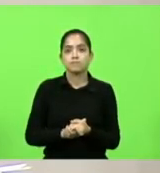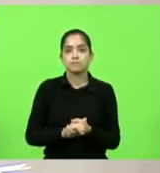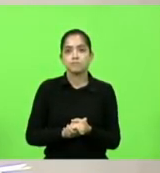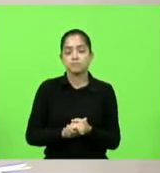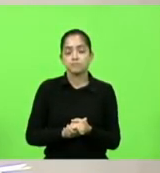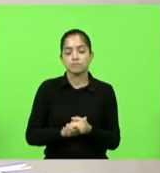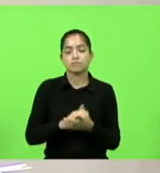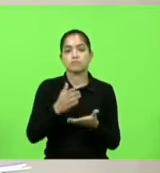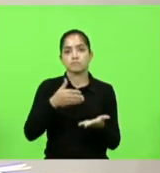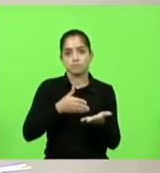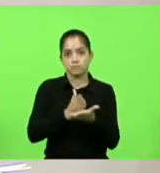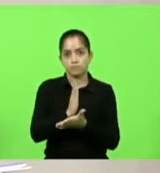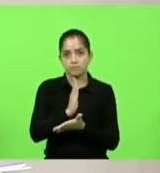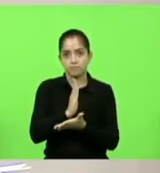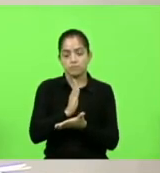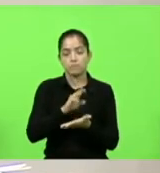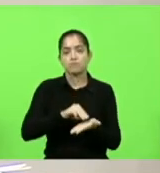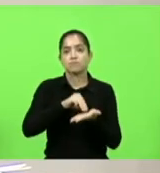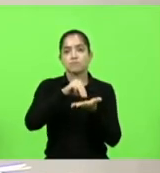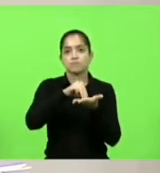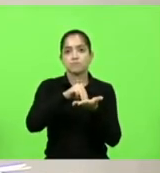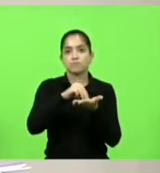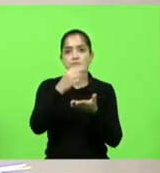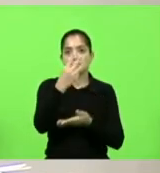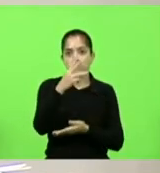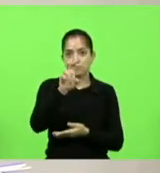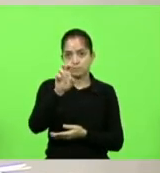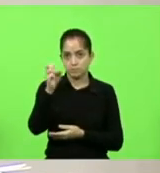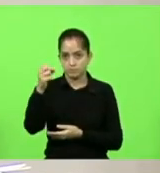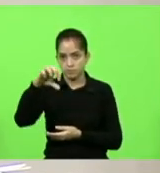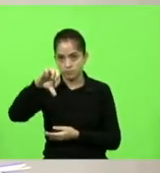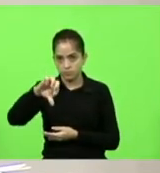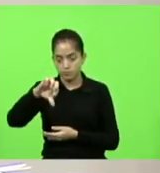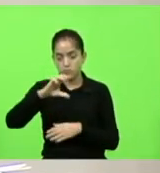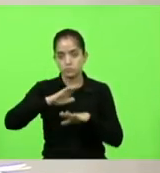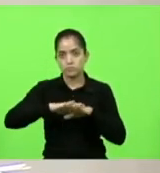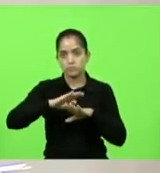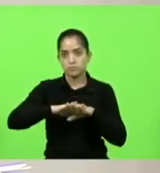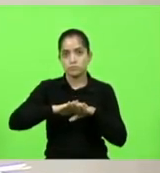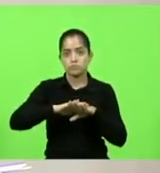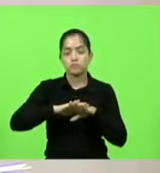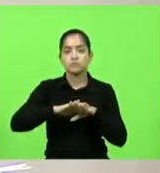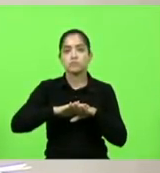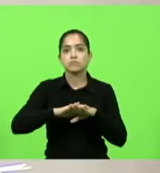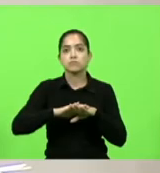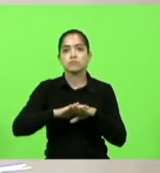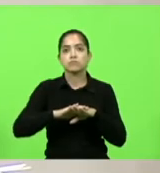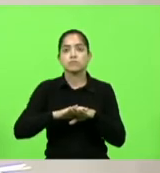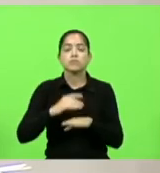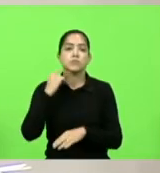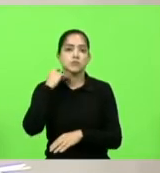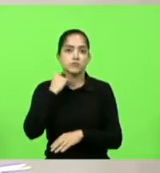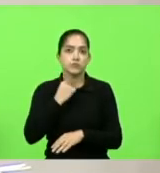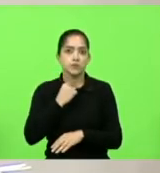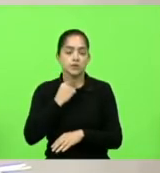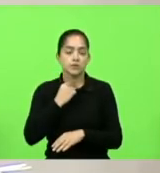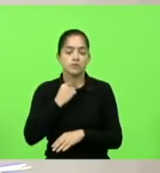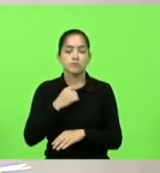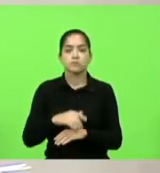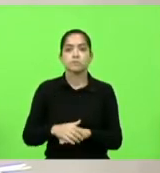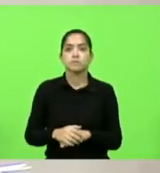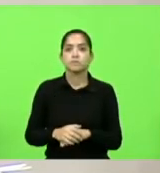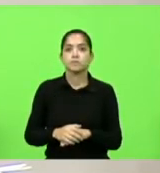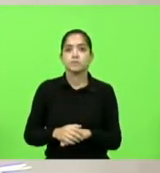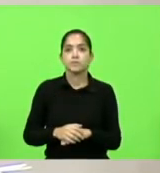votação? aprovado. Moção nº 359. Deputado Silvio Drevich. Manifestando